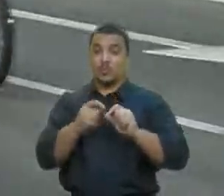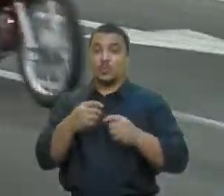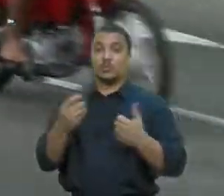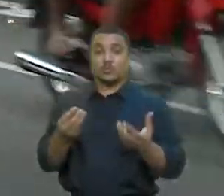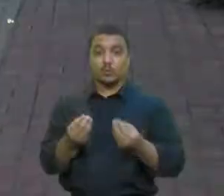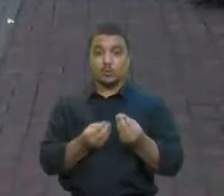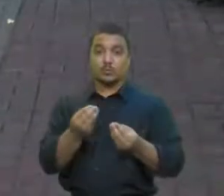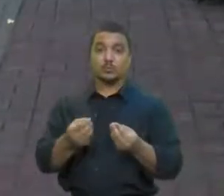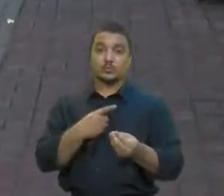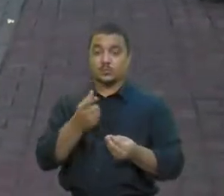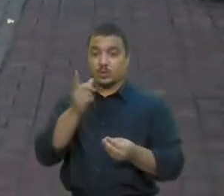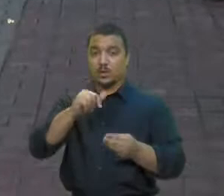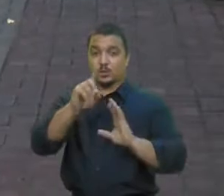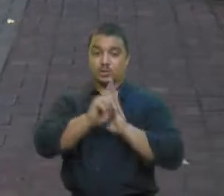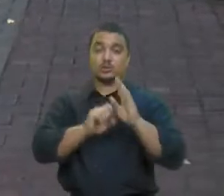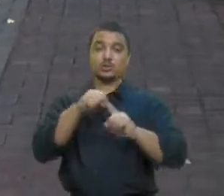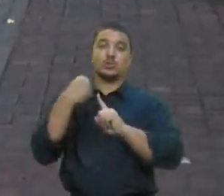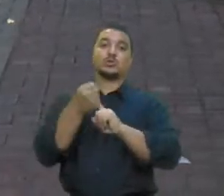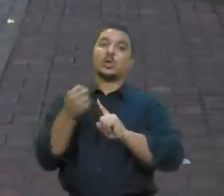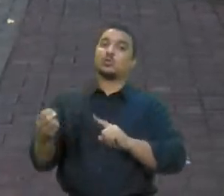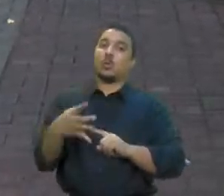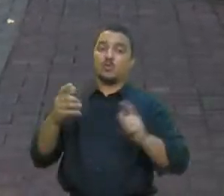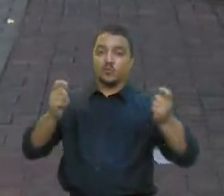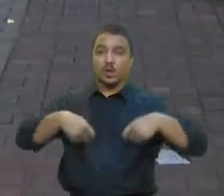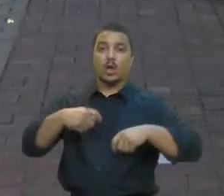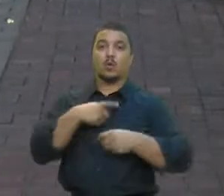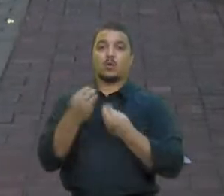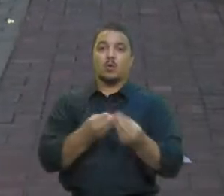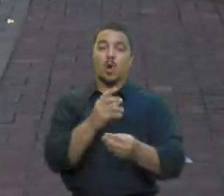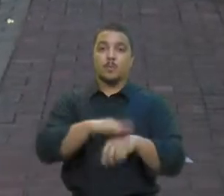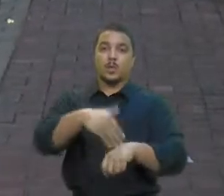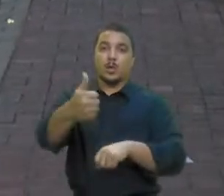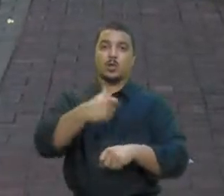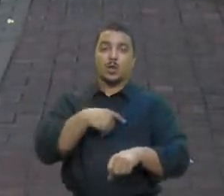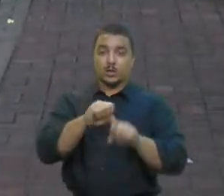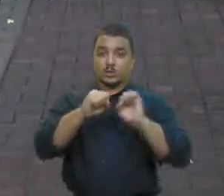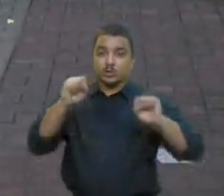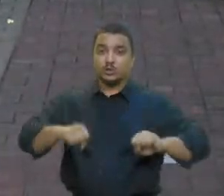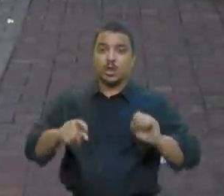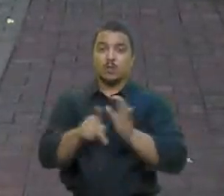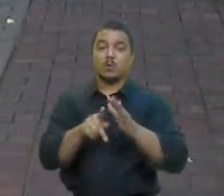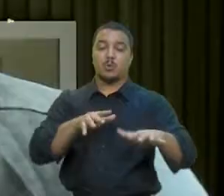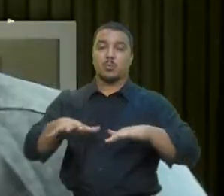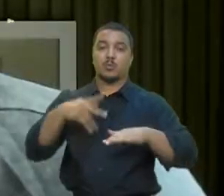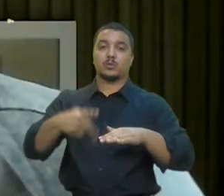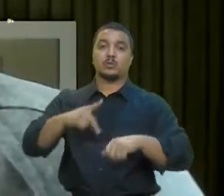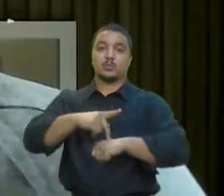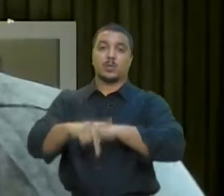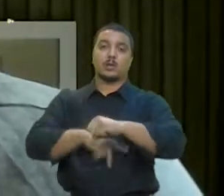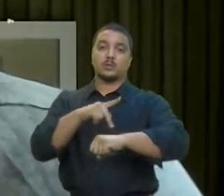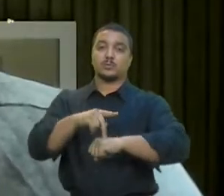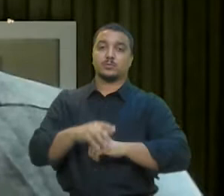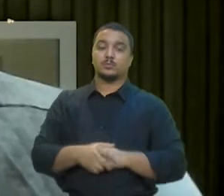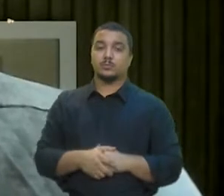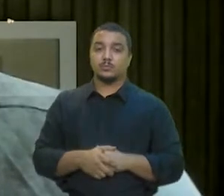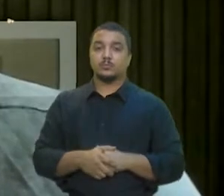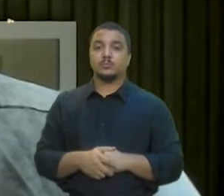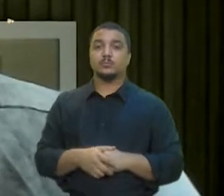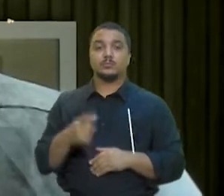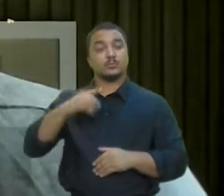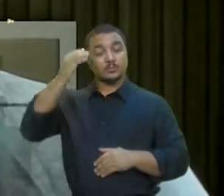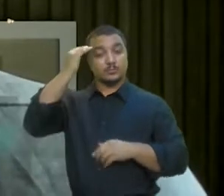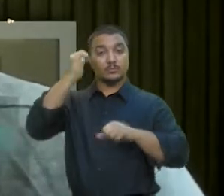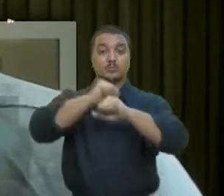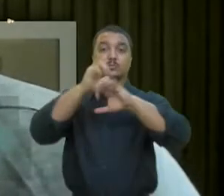públicas que tragam novas diretrizes para melhorar o sistema de mobilidade do país. A partir desse entendimento do problema, você